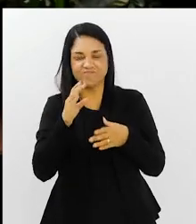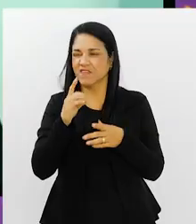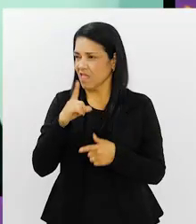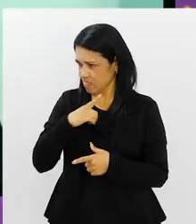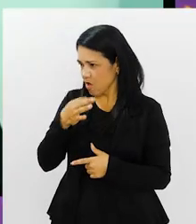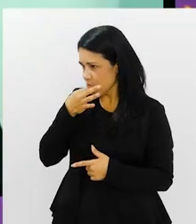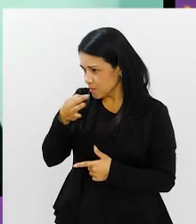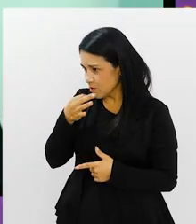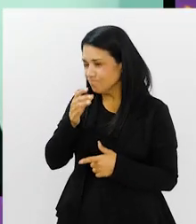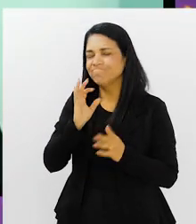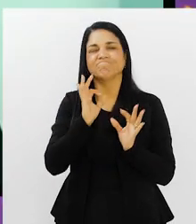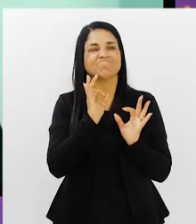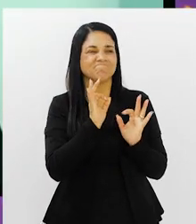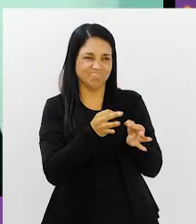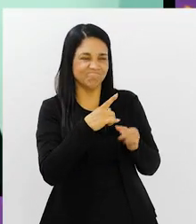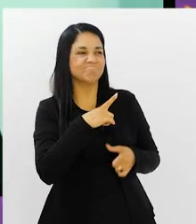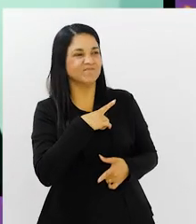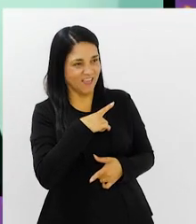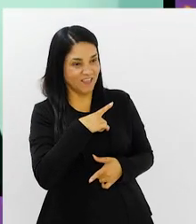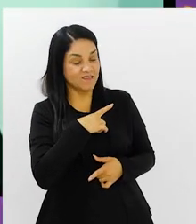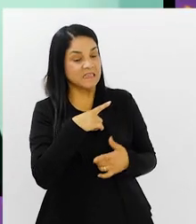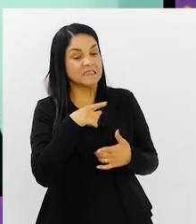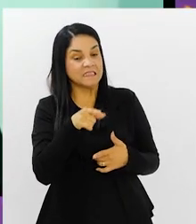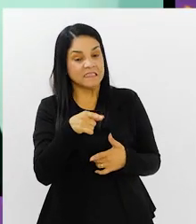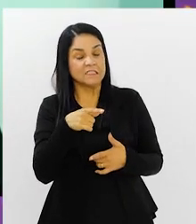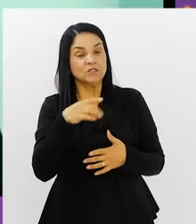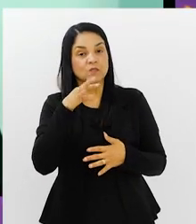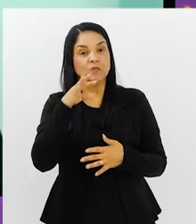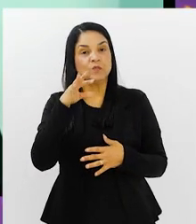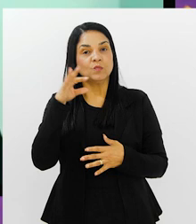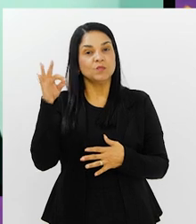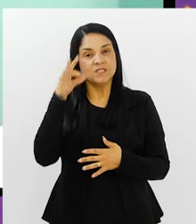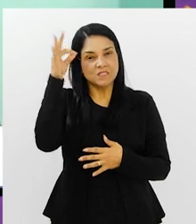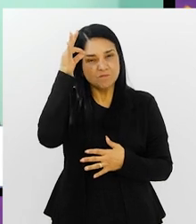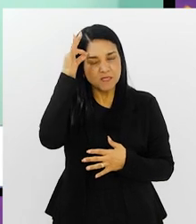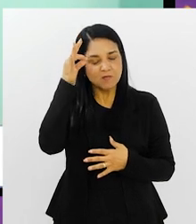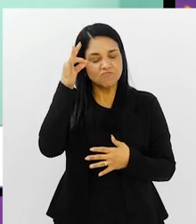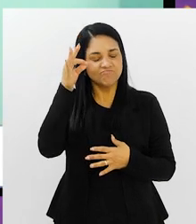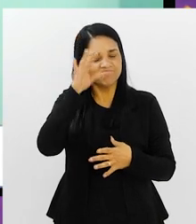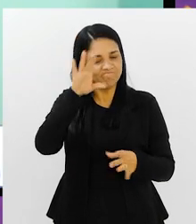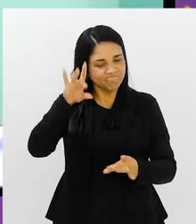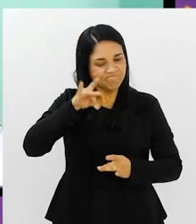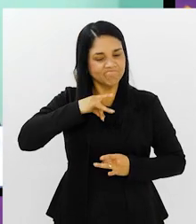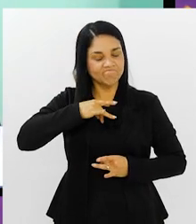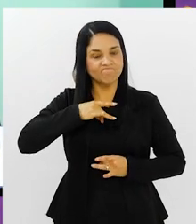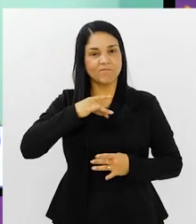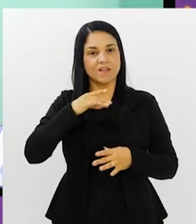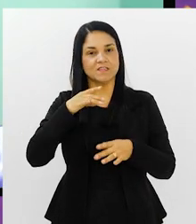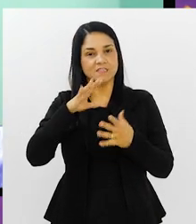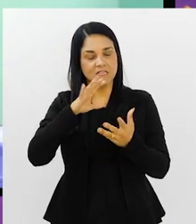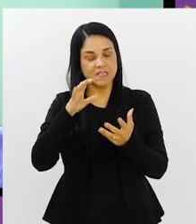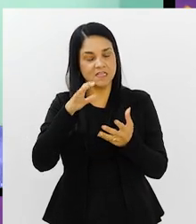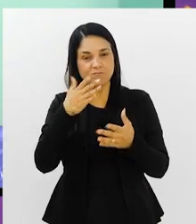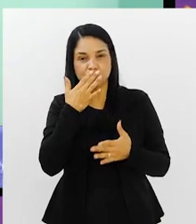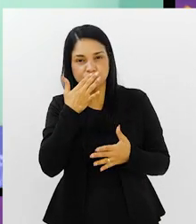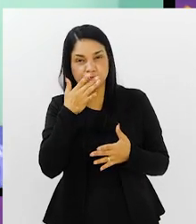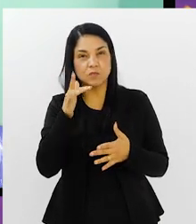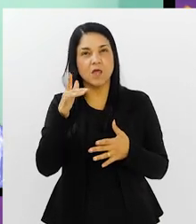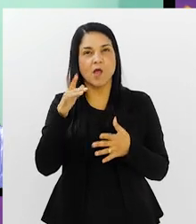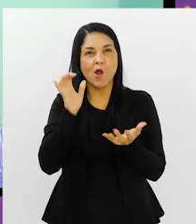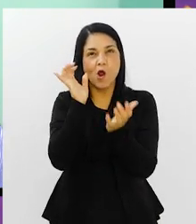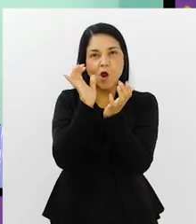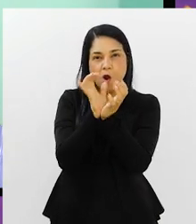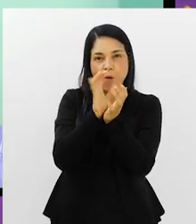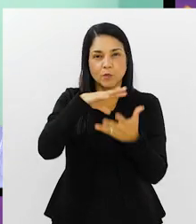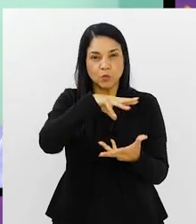Tenho. O espírito de seleção começou a se perder, se você for voltar no tempo, na Copa do Mundo da Itália,